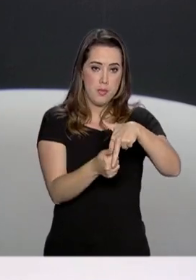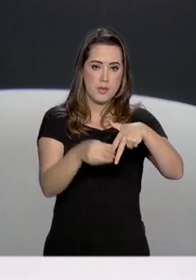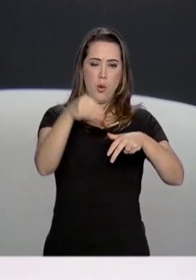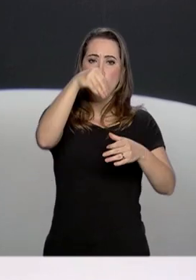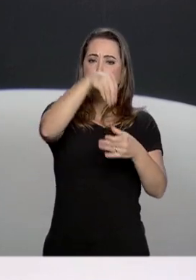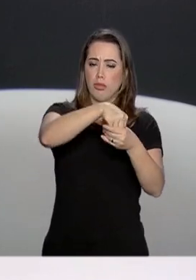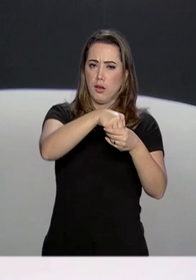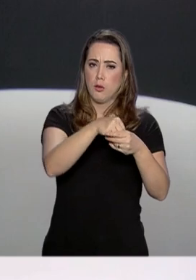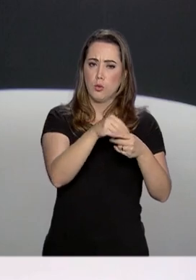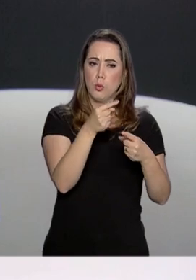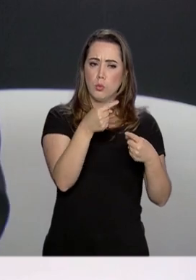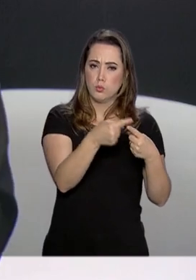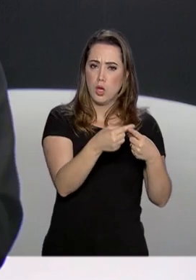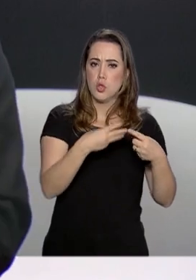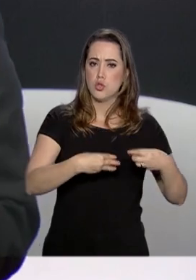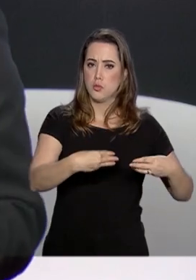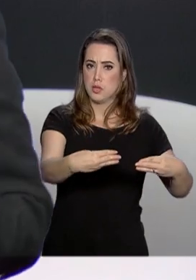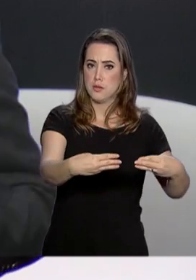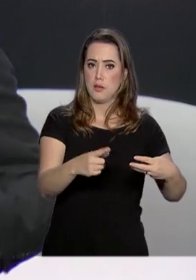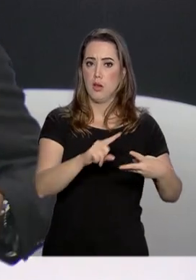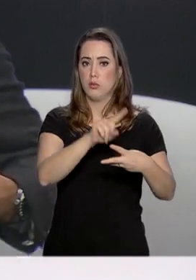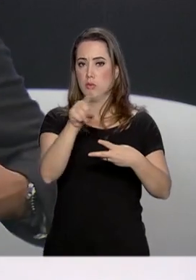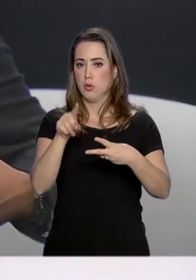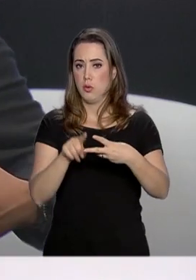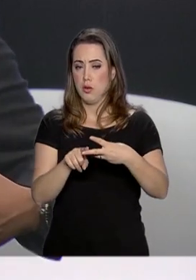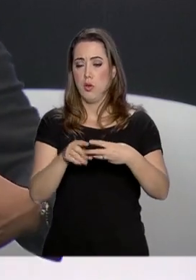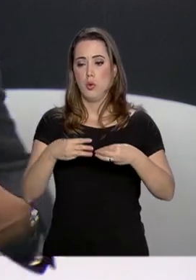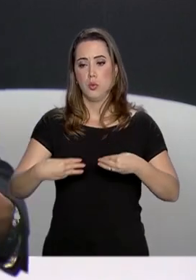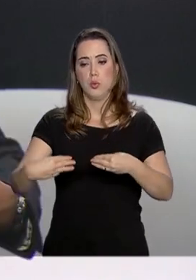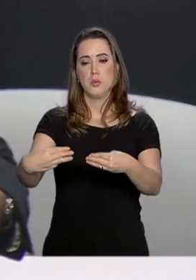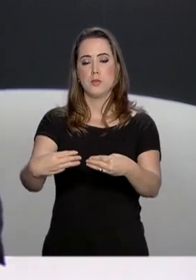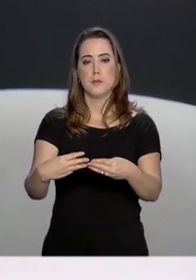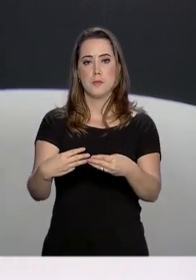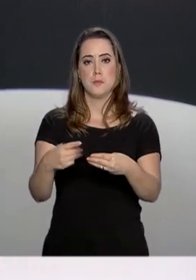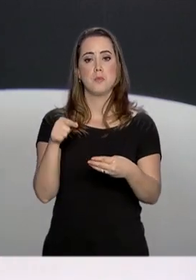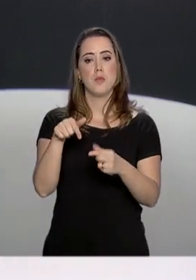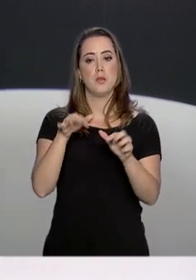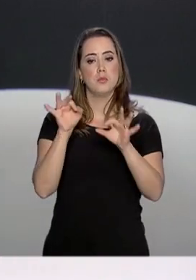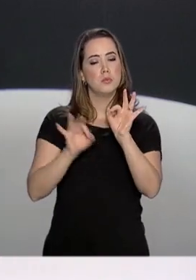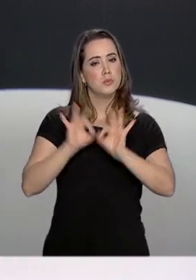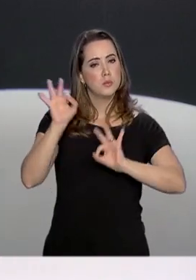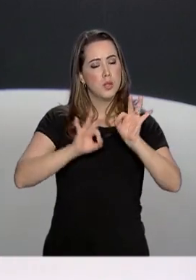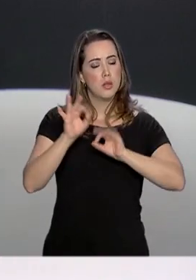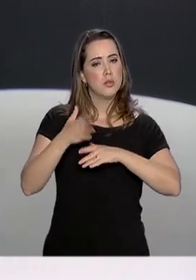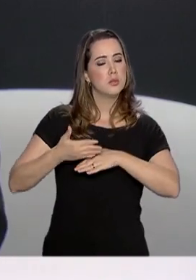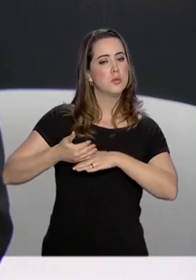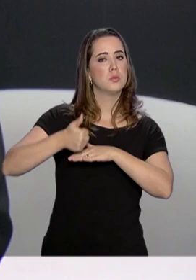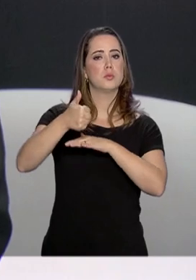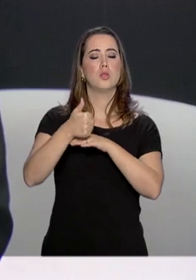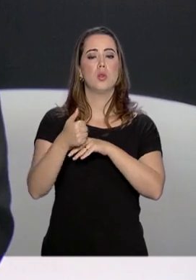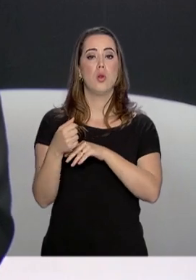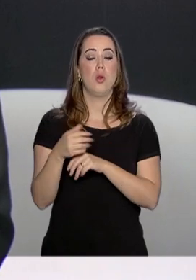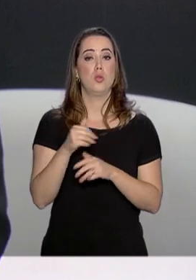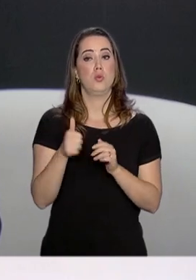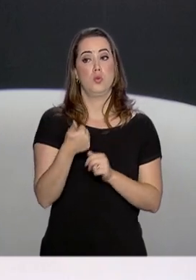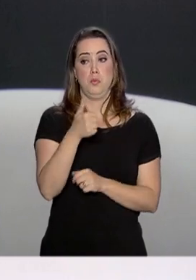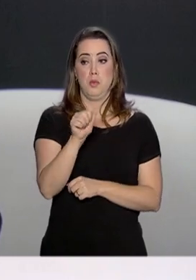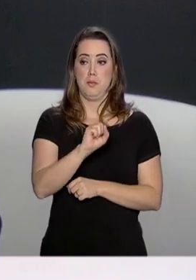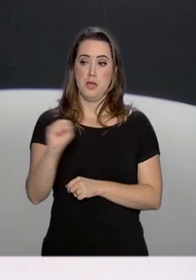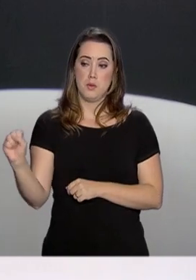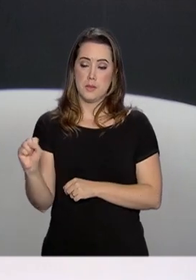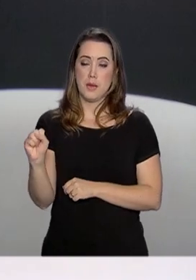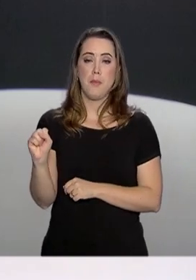Ou seja, nosso plano é fazer essa experiência piloto nesses dois ministérios no primeiro semestre, No segundo